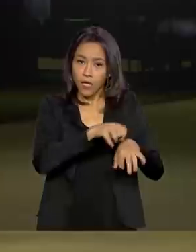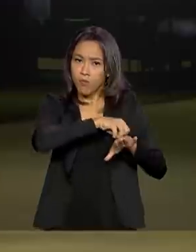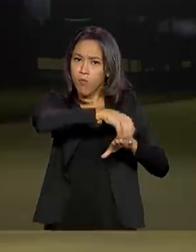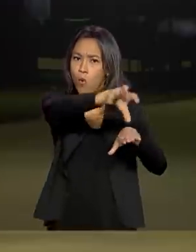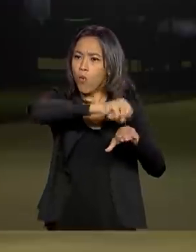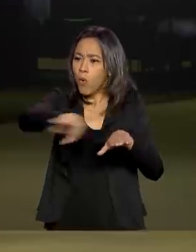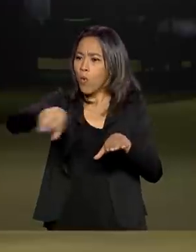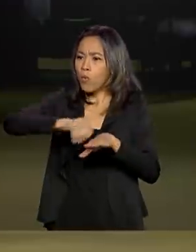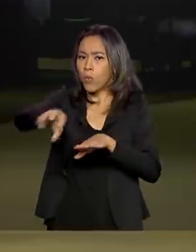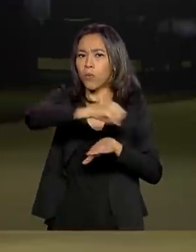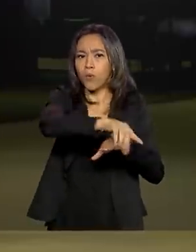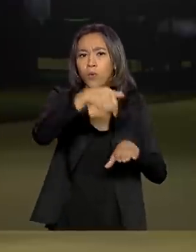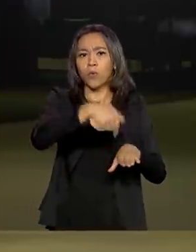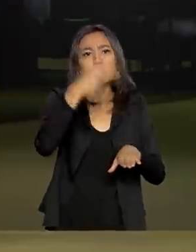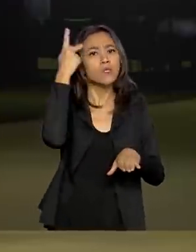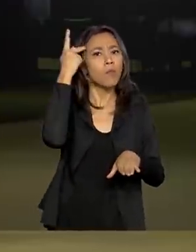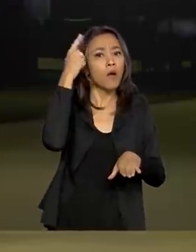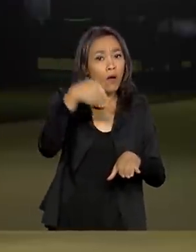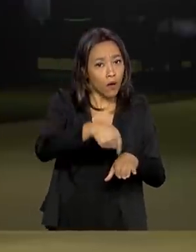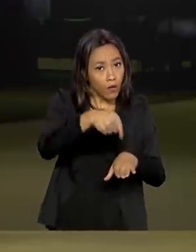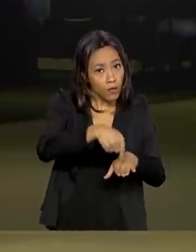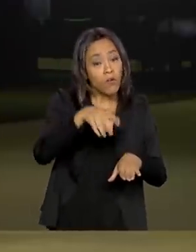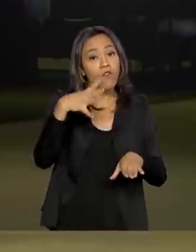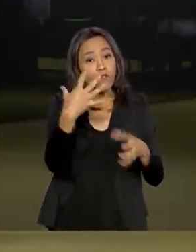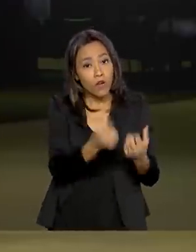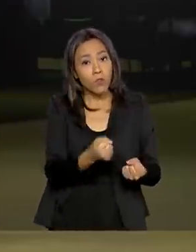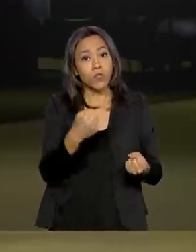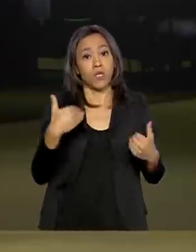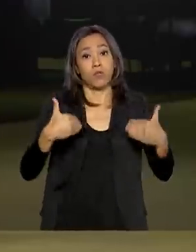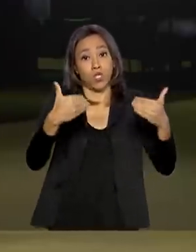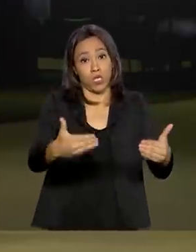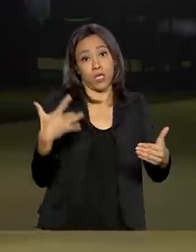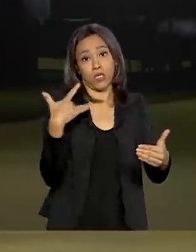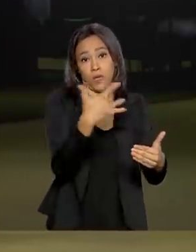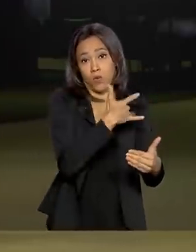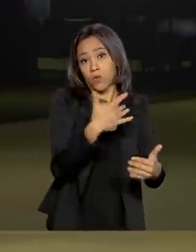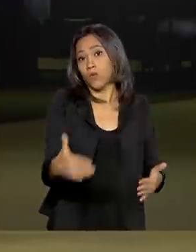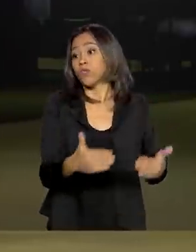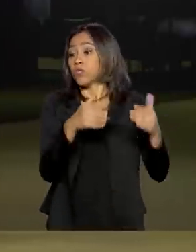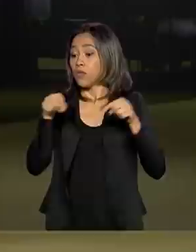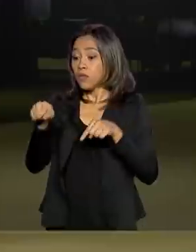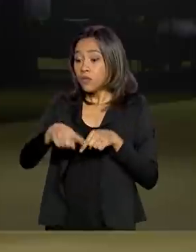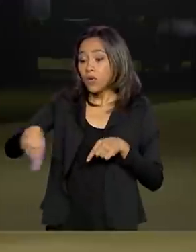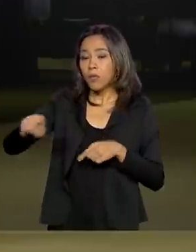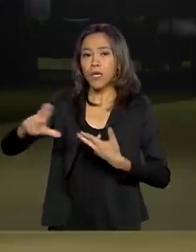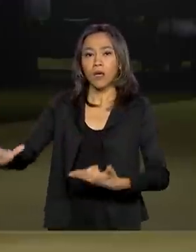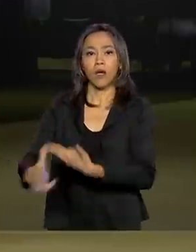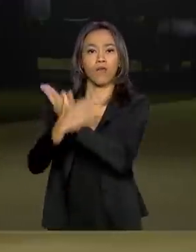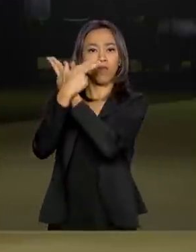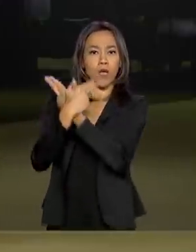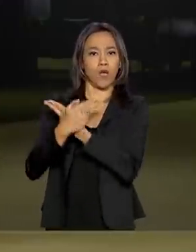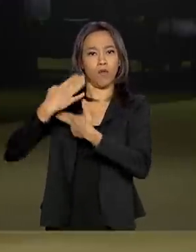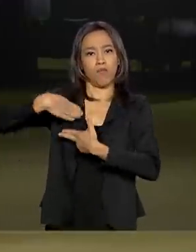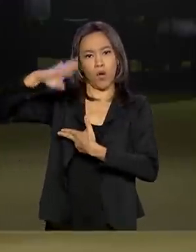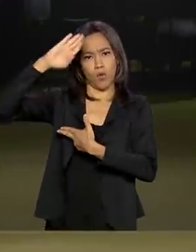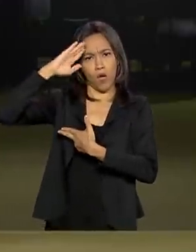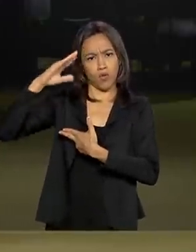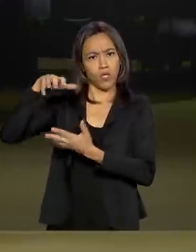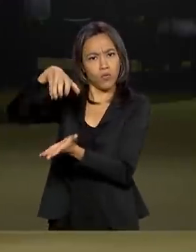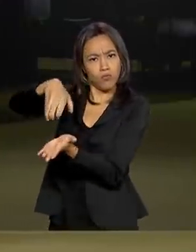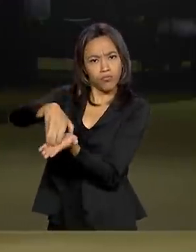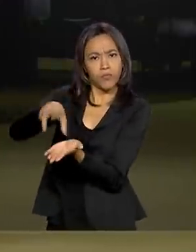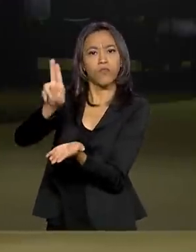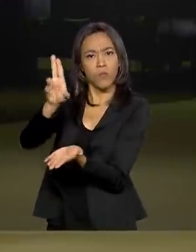Guarulhos. Nós vamos usar tanto o centro de distribuição do Ministério da Saúde, quanto o centro de distribuição do Comando da Aeronáutica e vamos